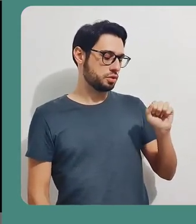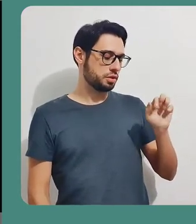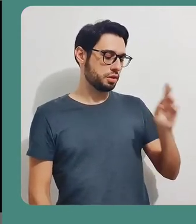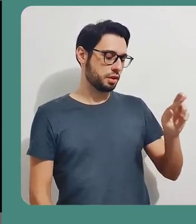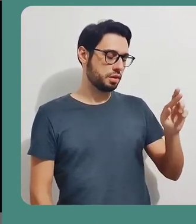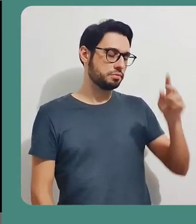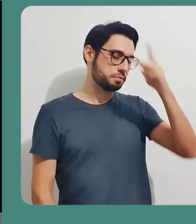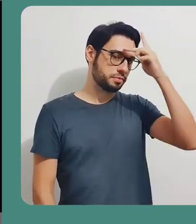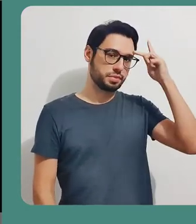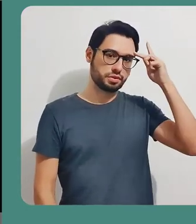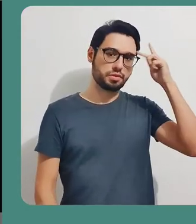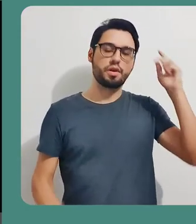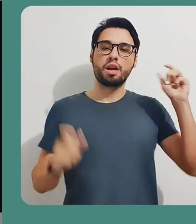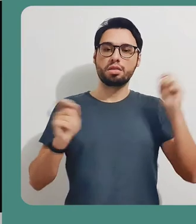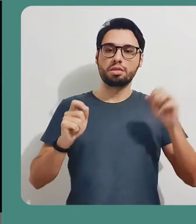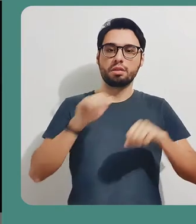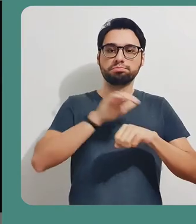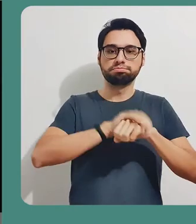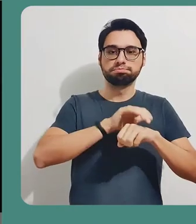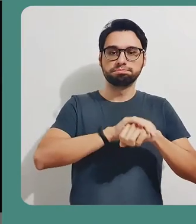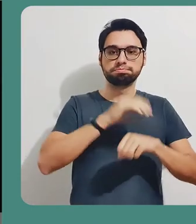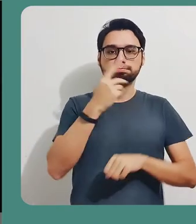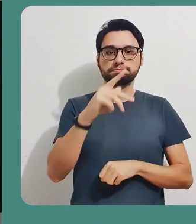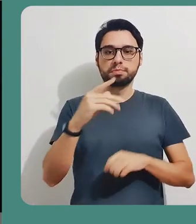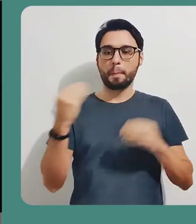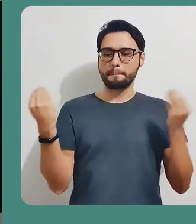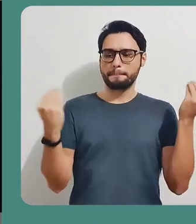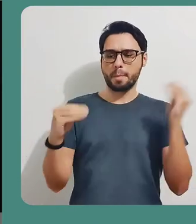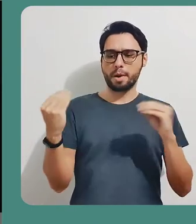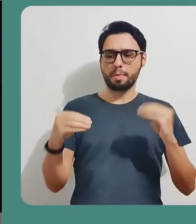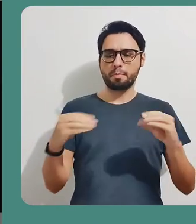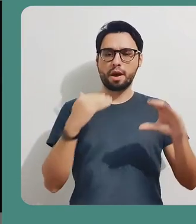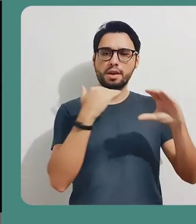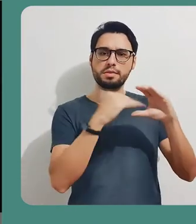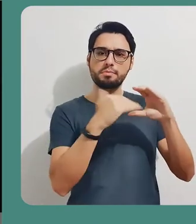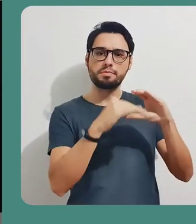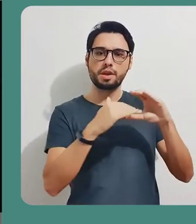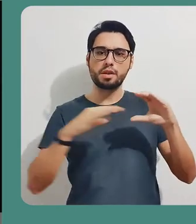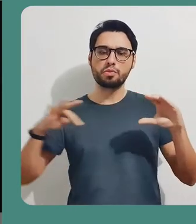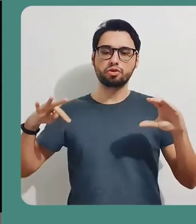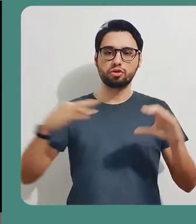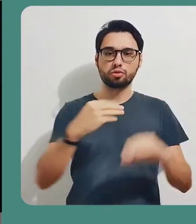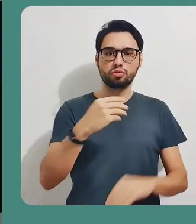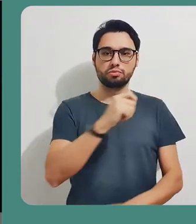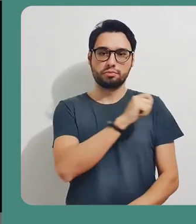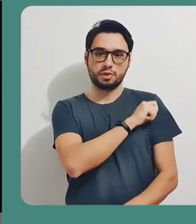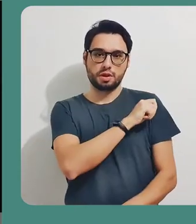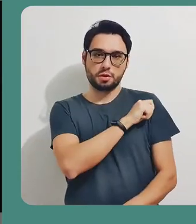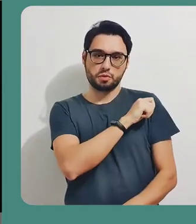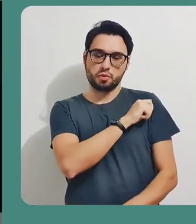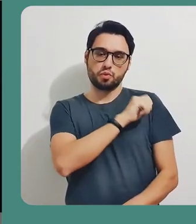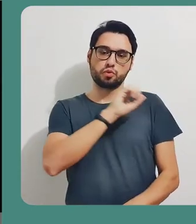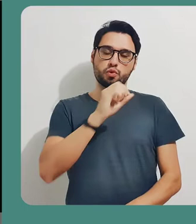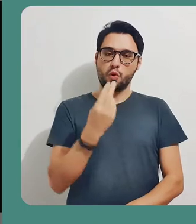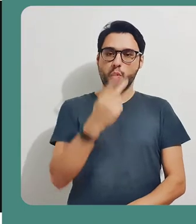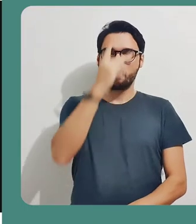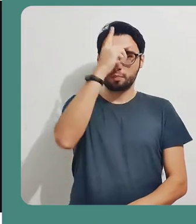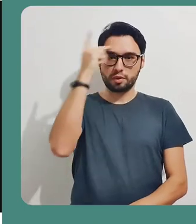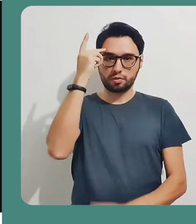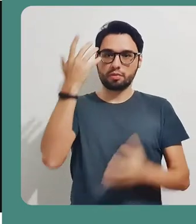Adicionar Pessoas, você pode inserir os endereços de e-mails de todos os seus participantes.